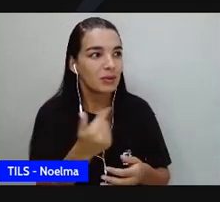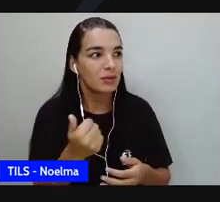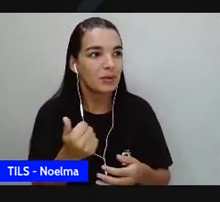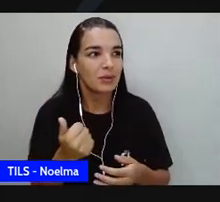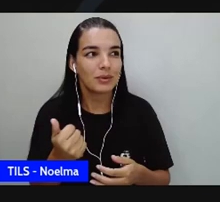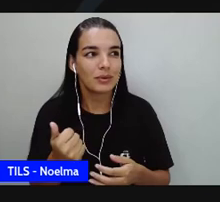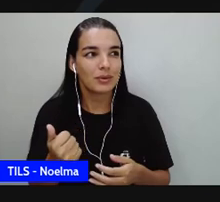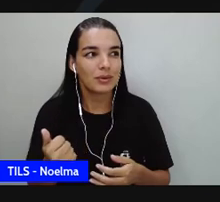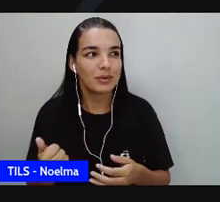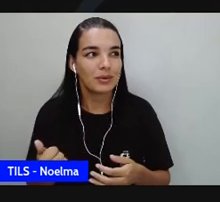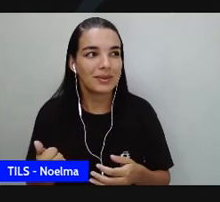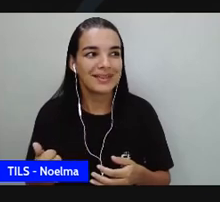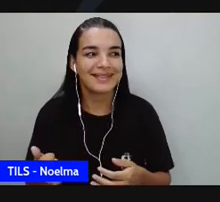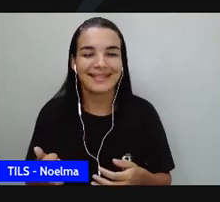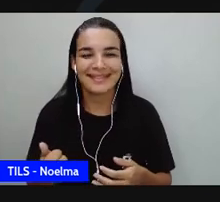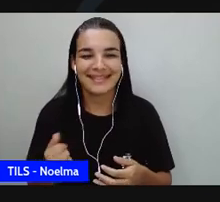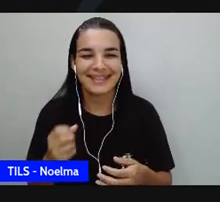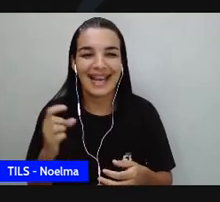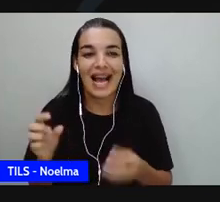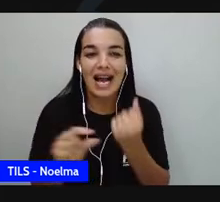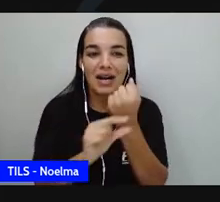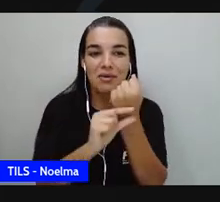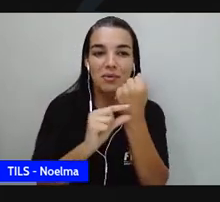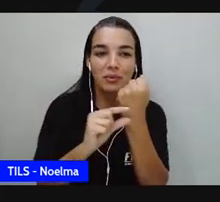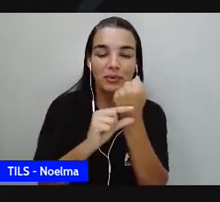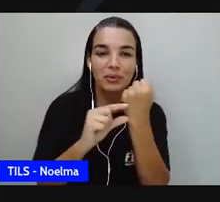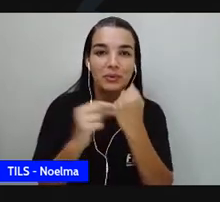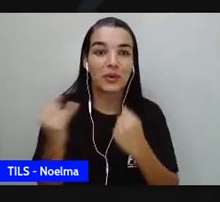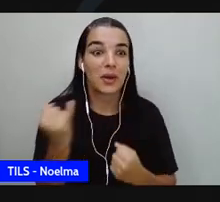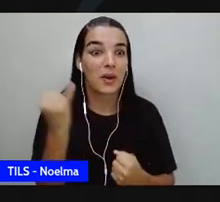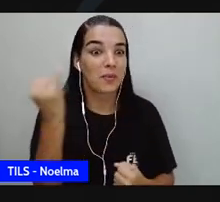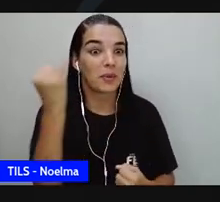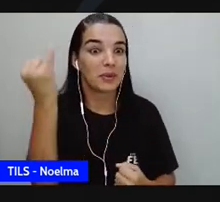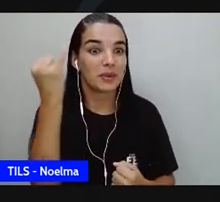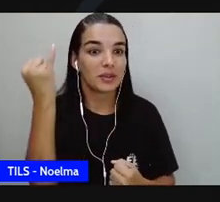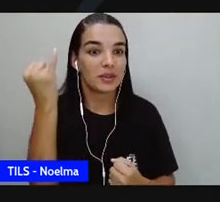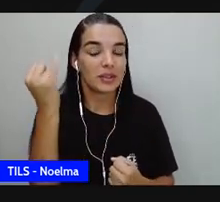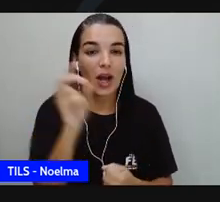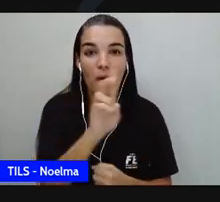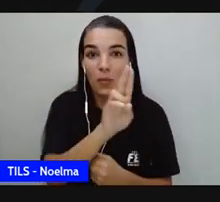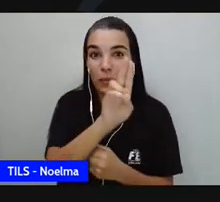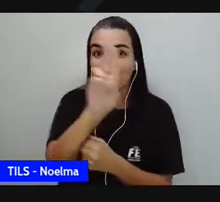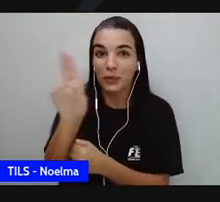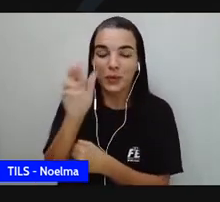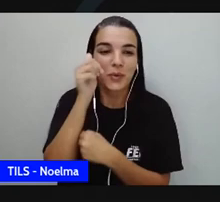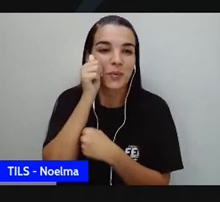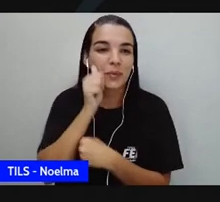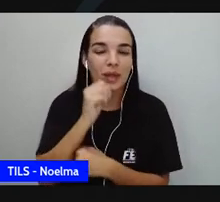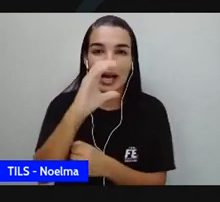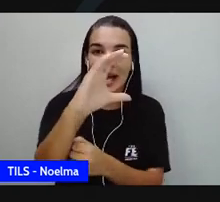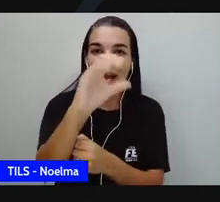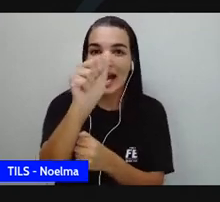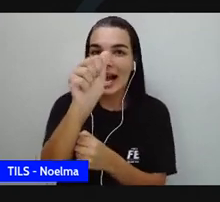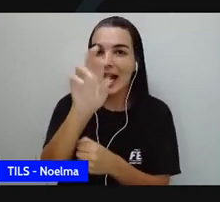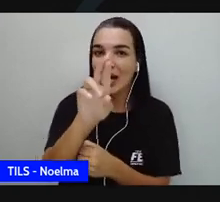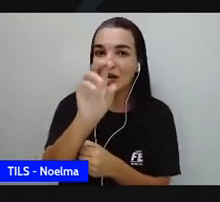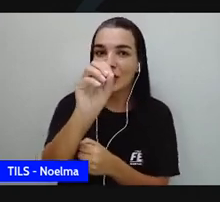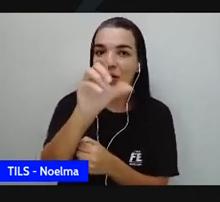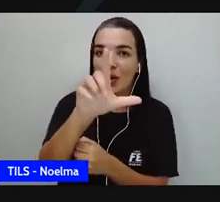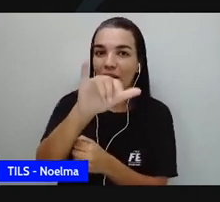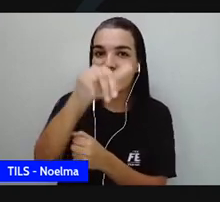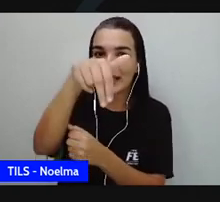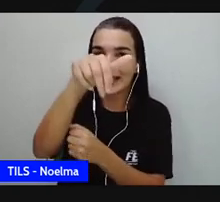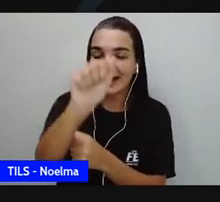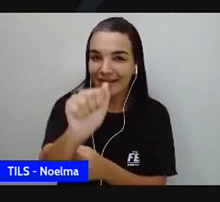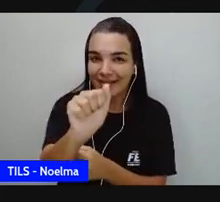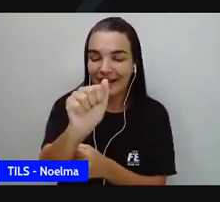importantíssima, que é a escritora Carolina Maria de Jesus. E a gente